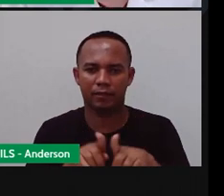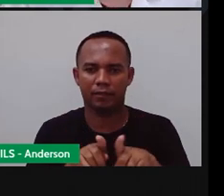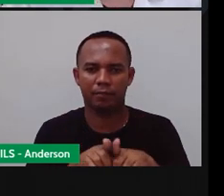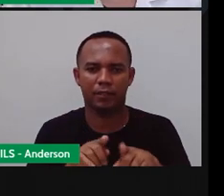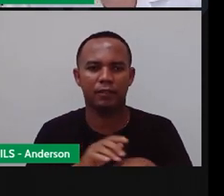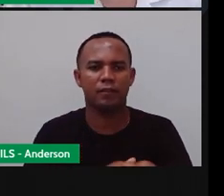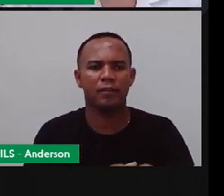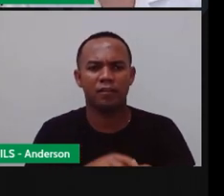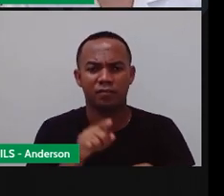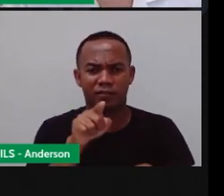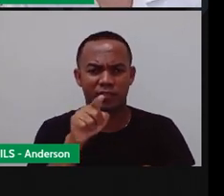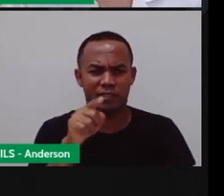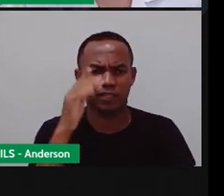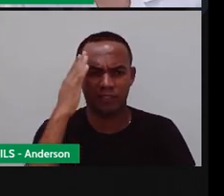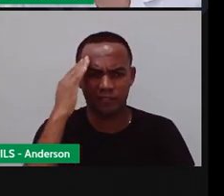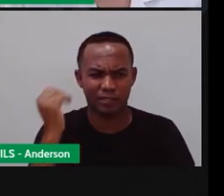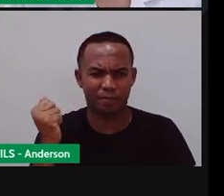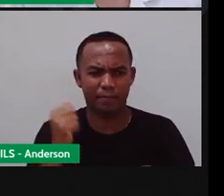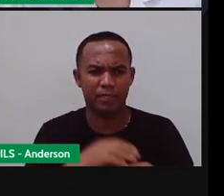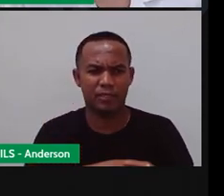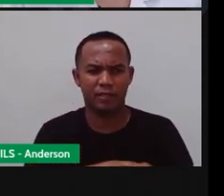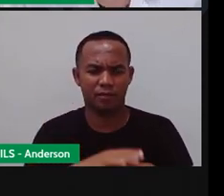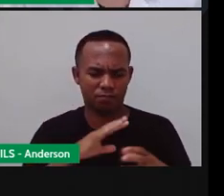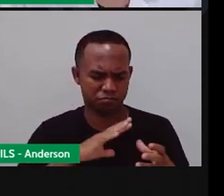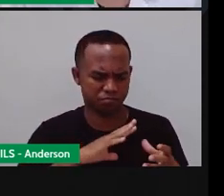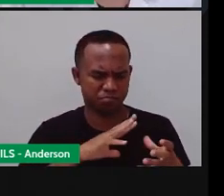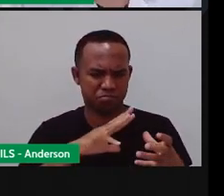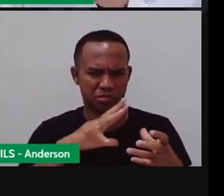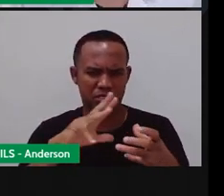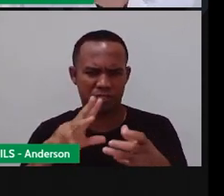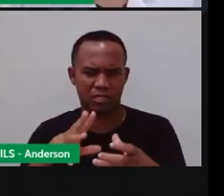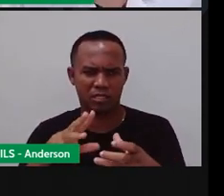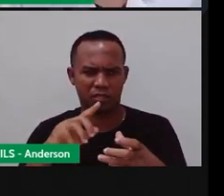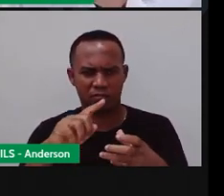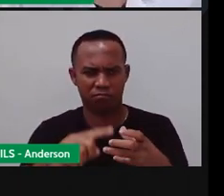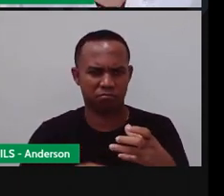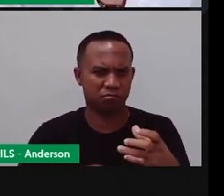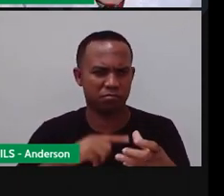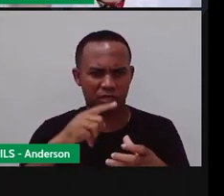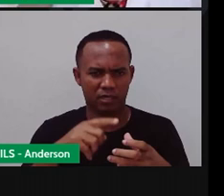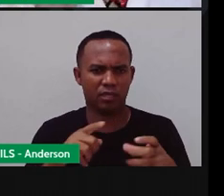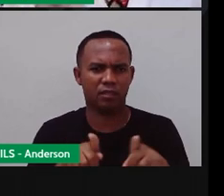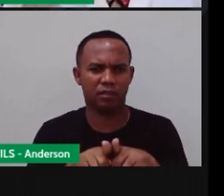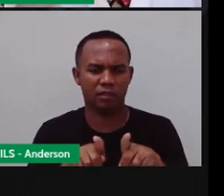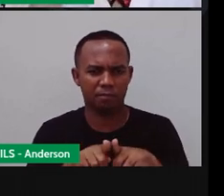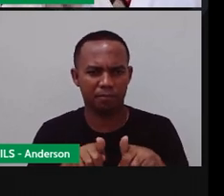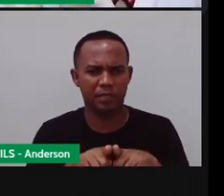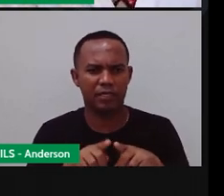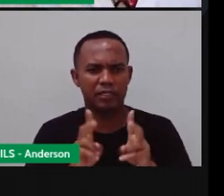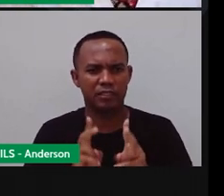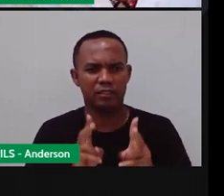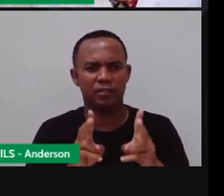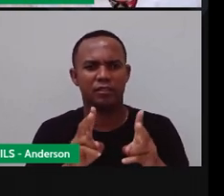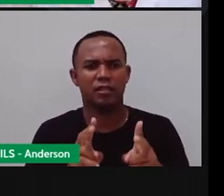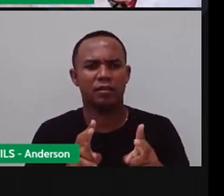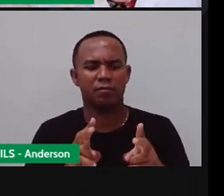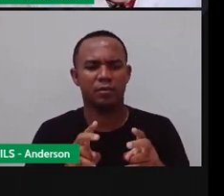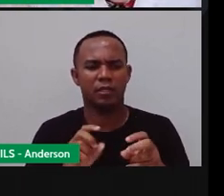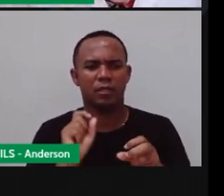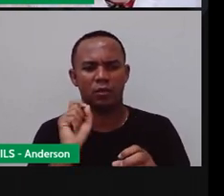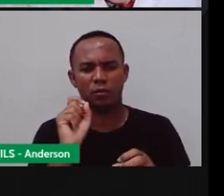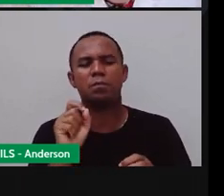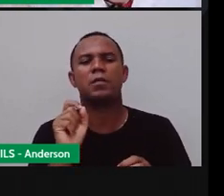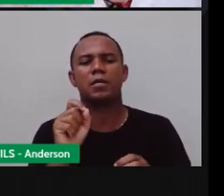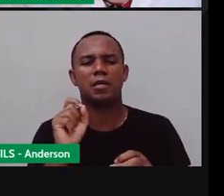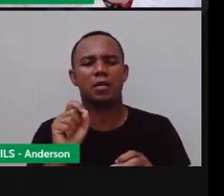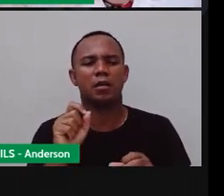Vocês sabiam, né, que o planeta Terra está em constante movimento? Sabiam, porque a gente já falou sobre isso aqui, não foi,